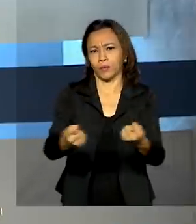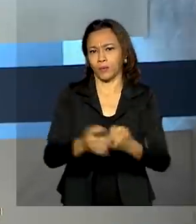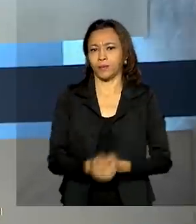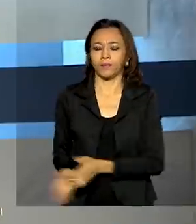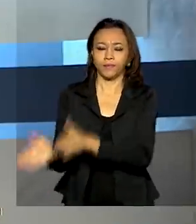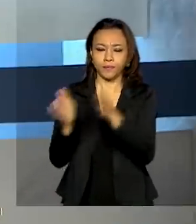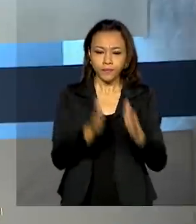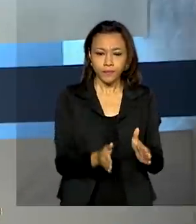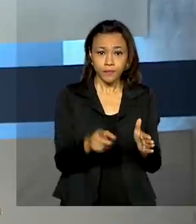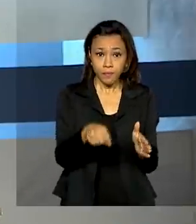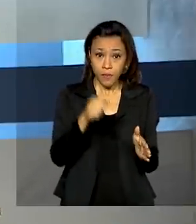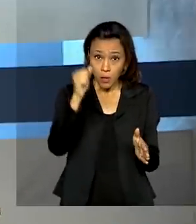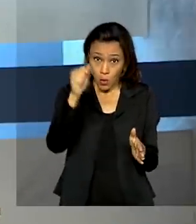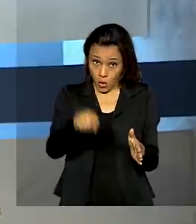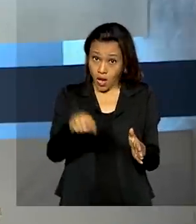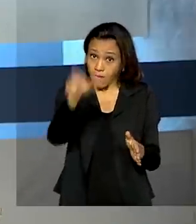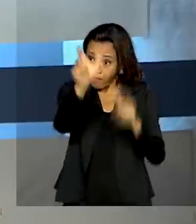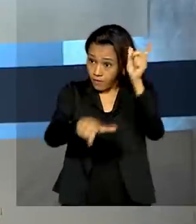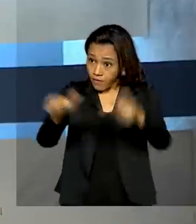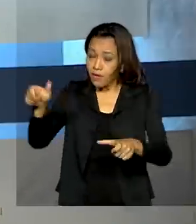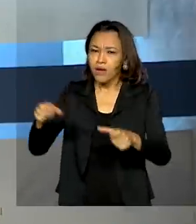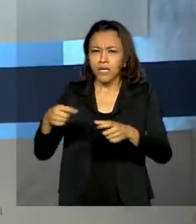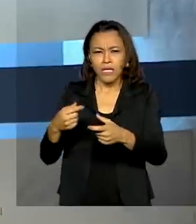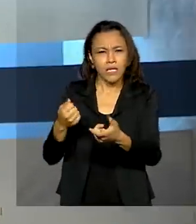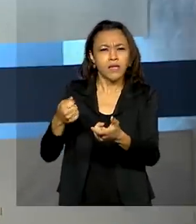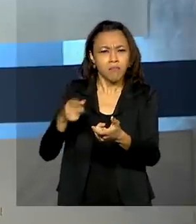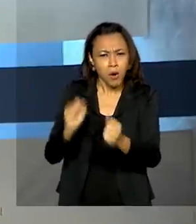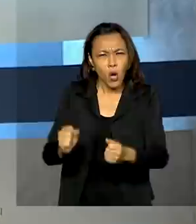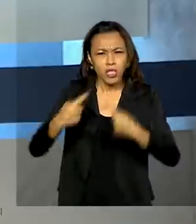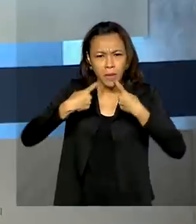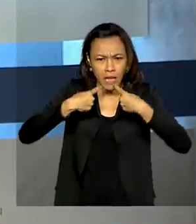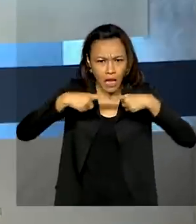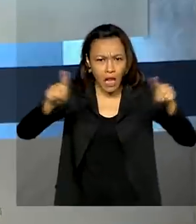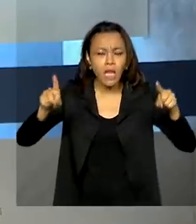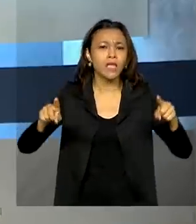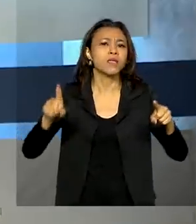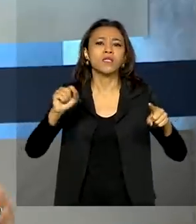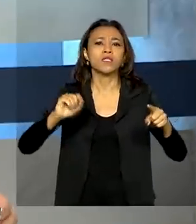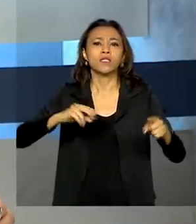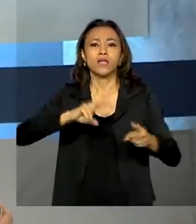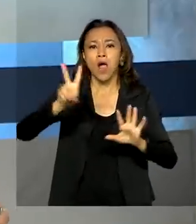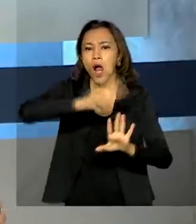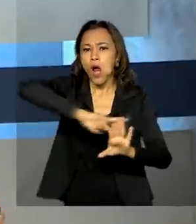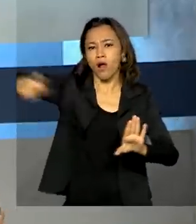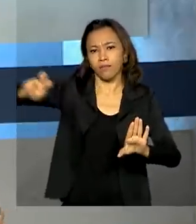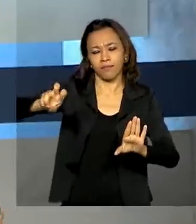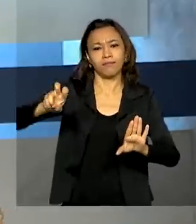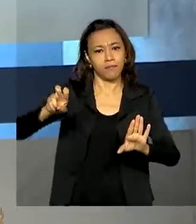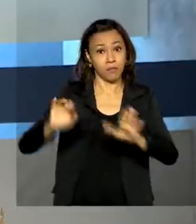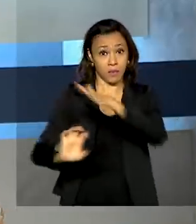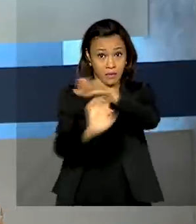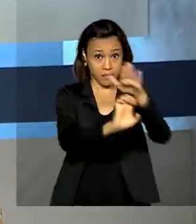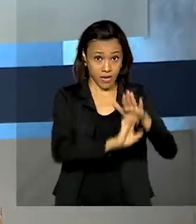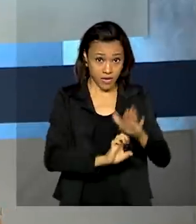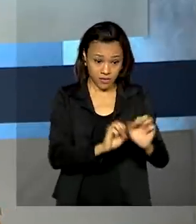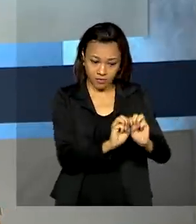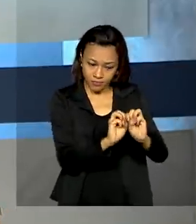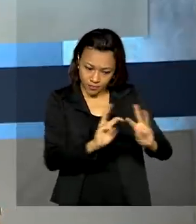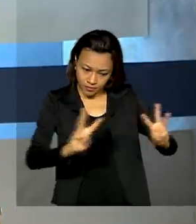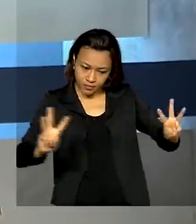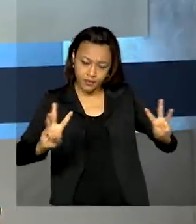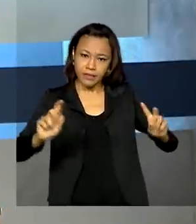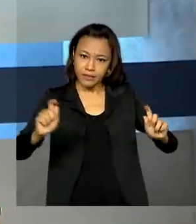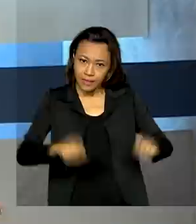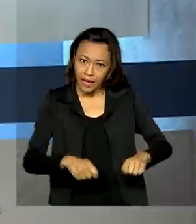brasileiro vai poder denunciar golpes praticados por empresas estrangeiras em compras pela internet. O Brasil aderiu ao